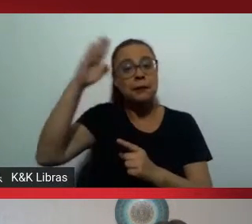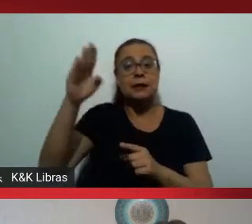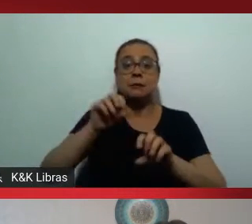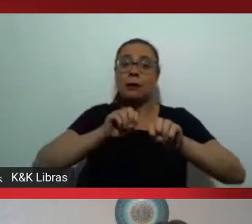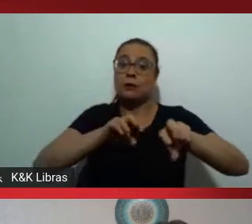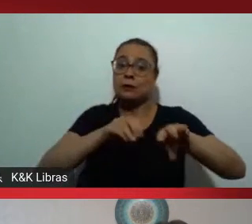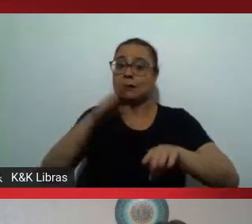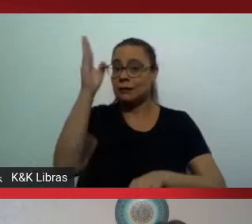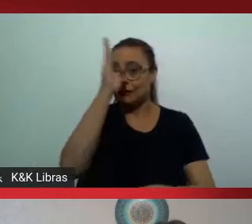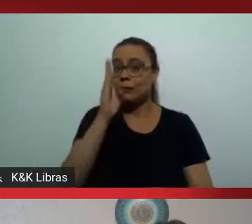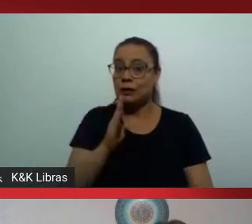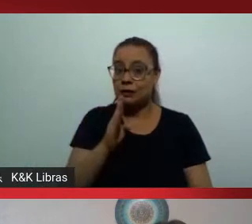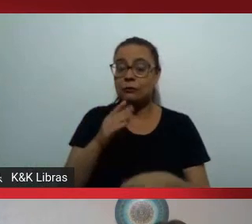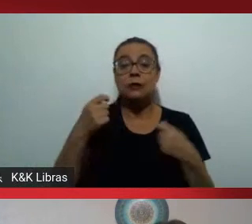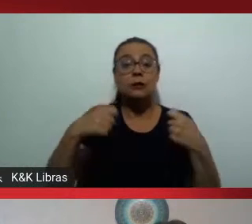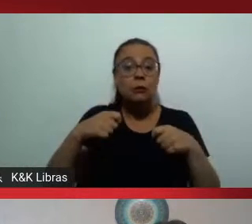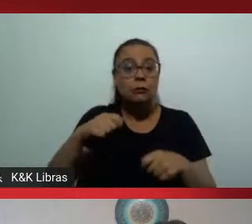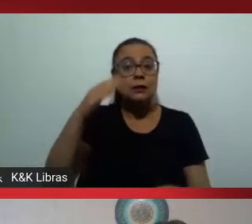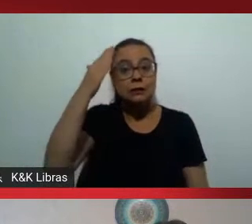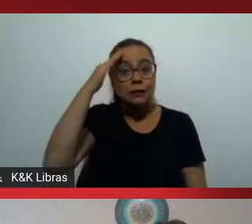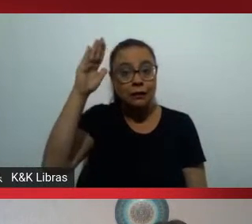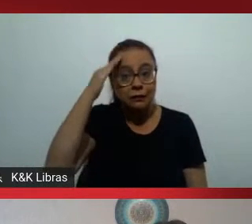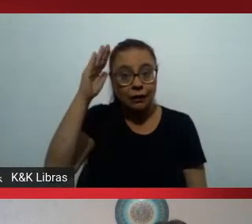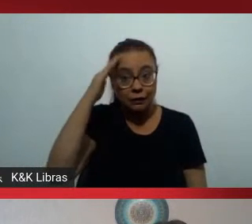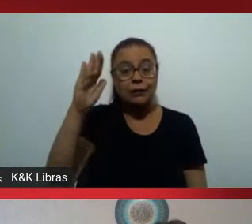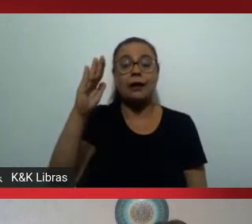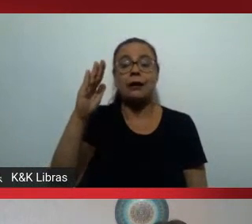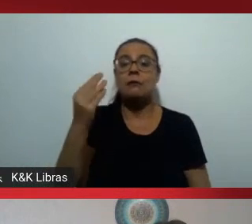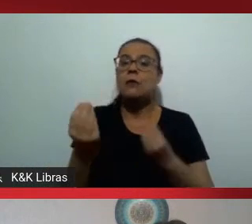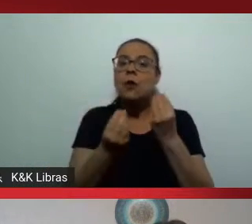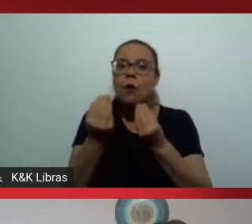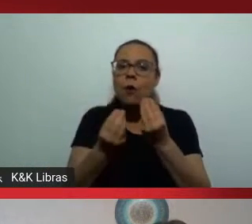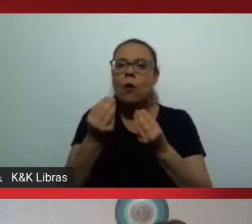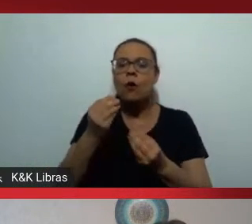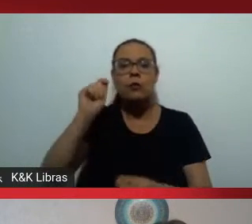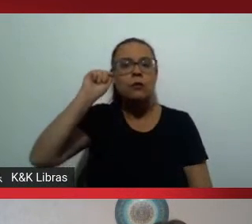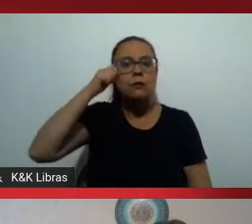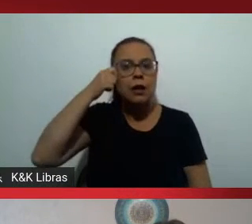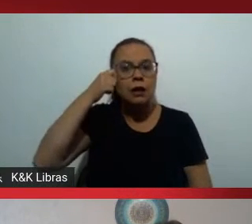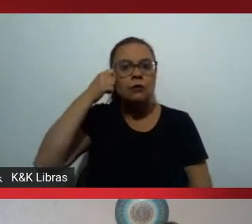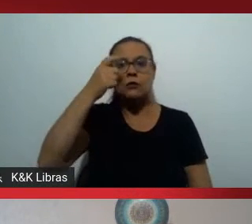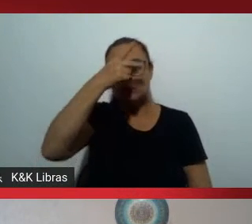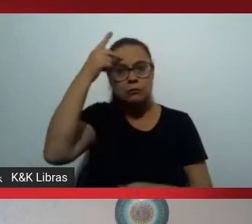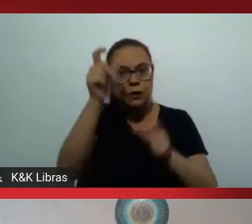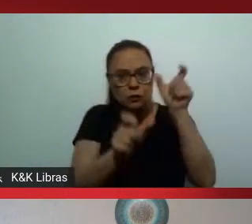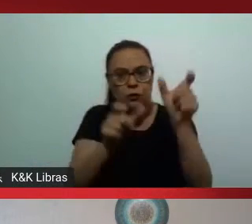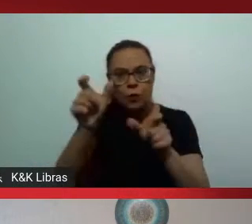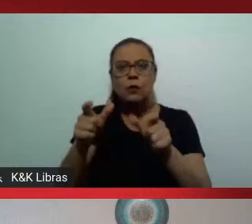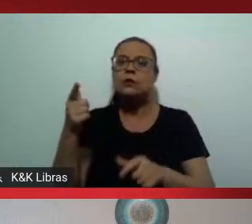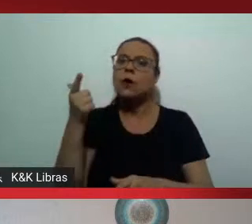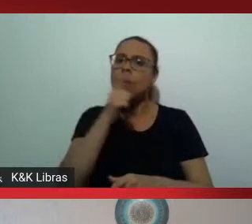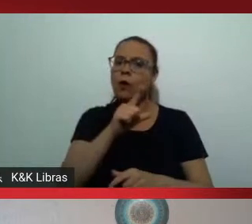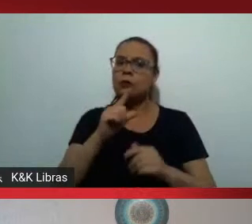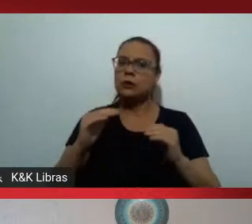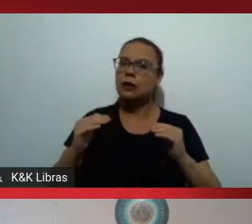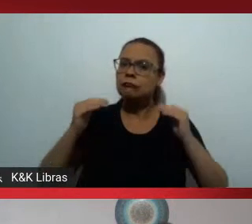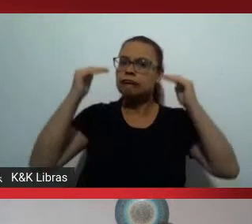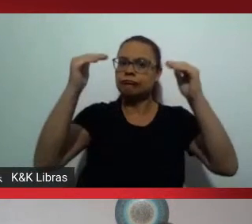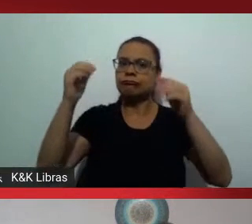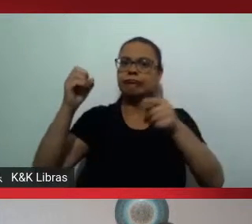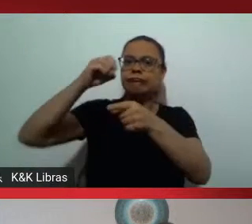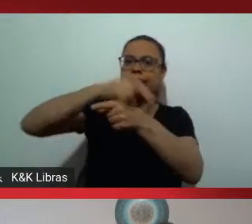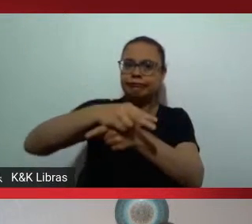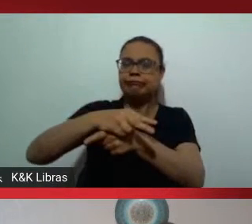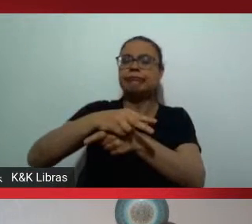entender algumas das dificuldades que são geradas para que negros consigam atingir posições de alta gestão nas empresas.